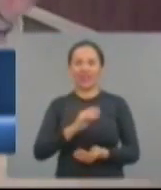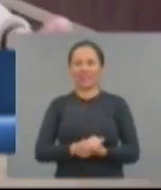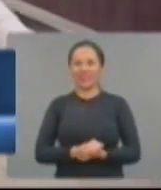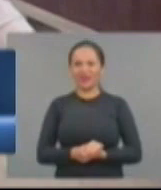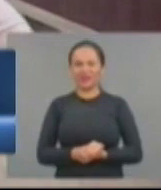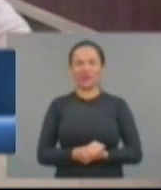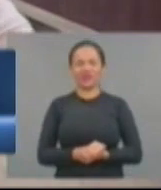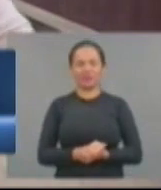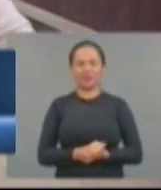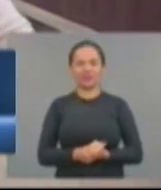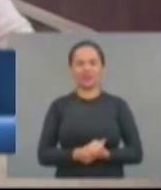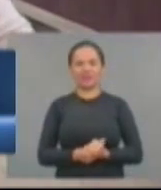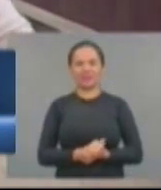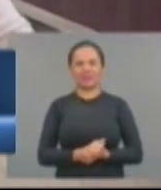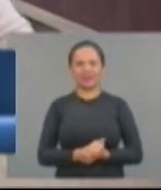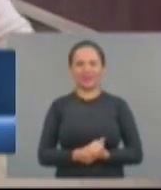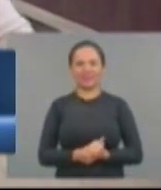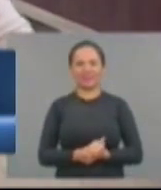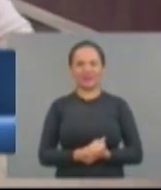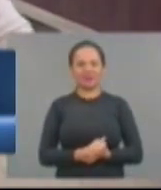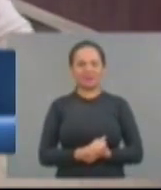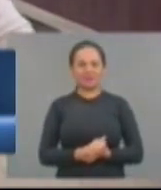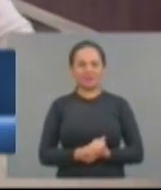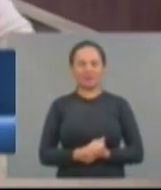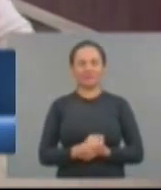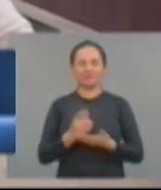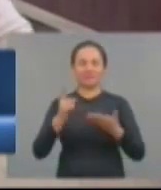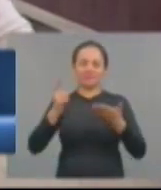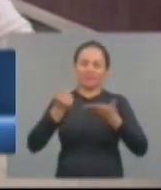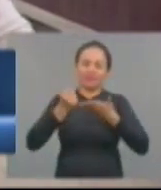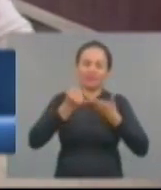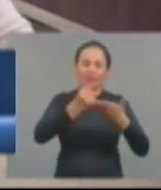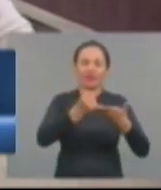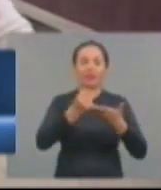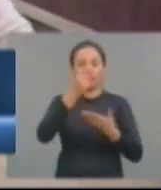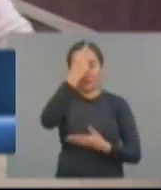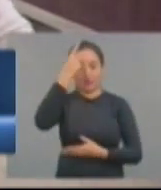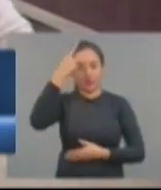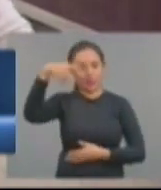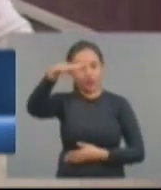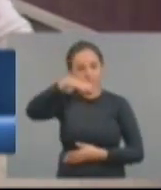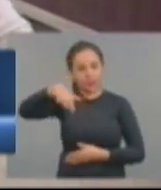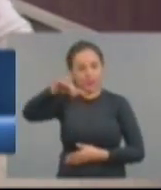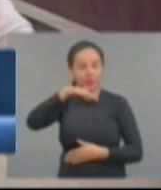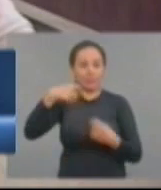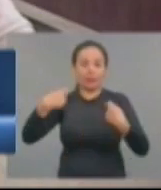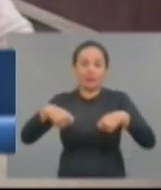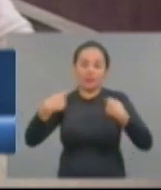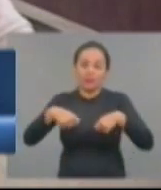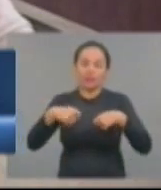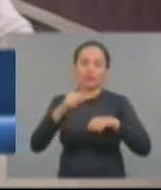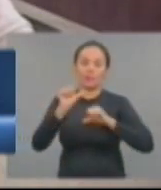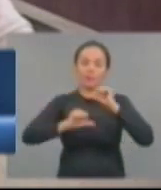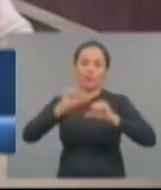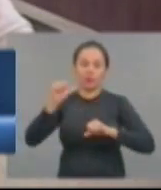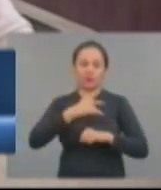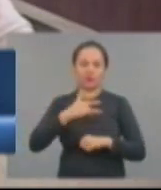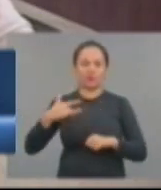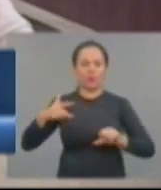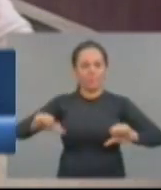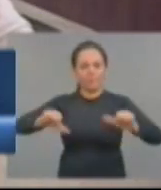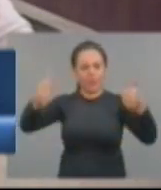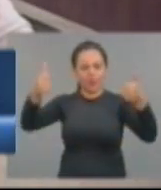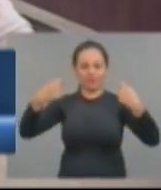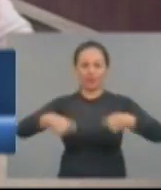fim o benefício da população, o real resgate da população, da